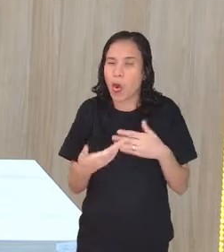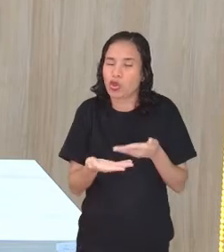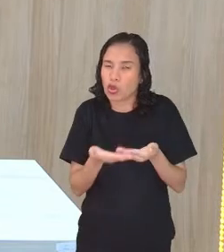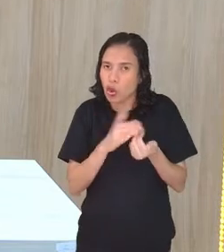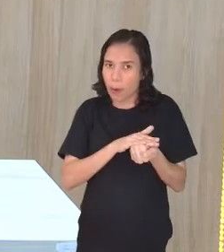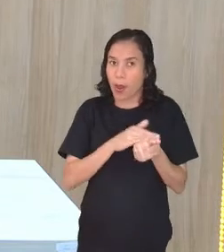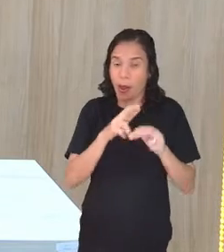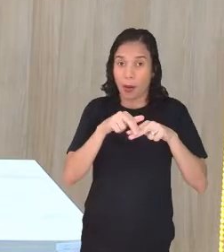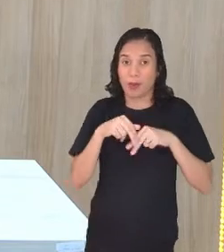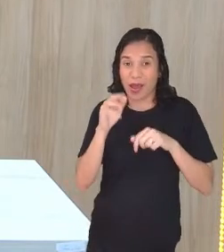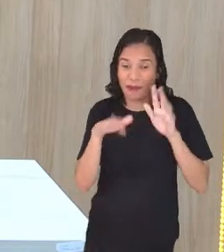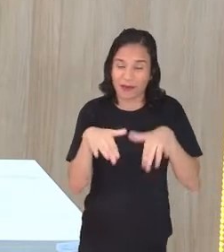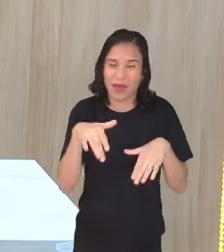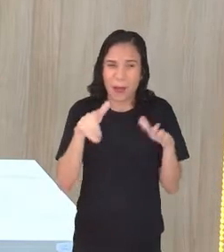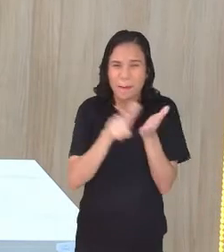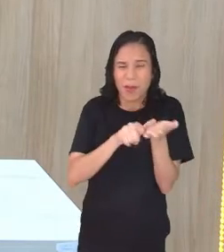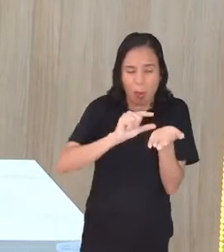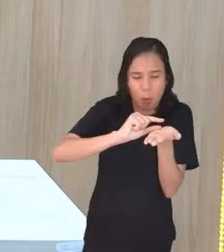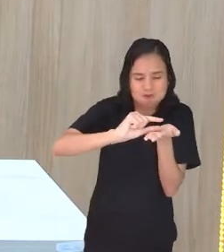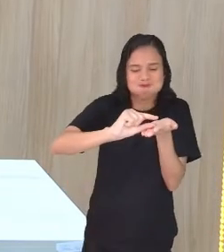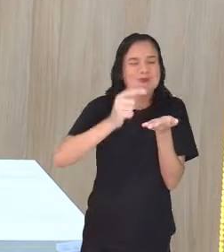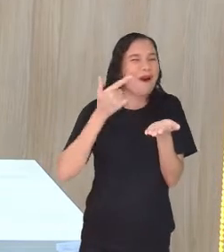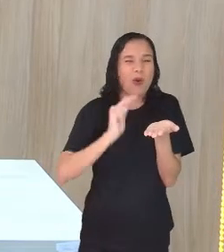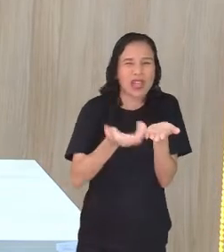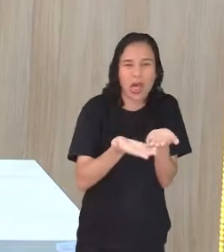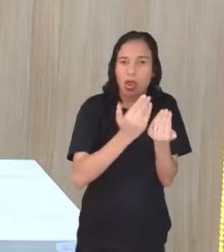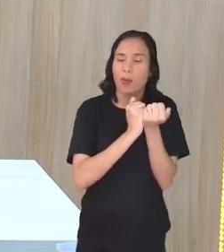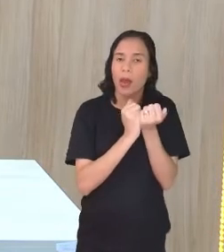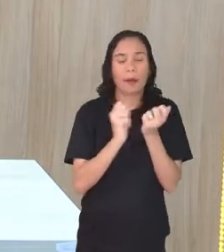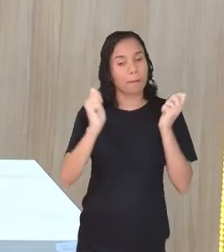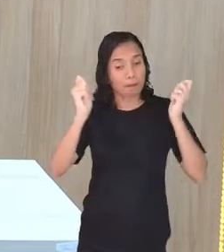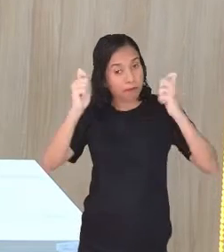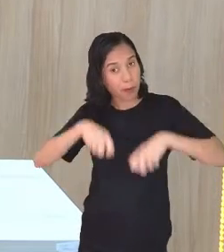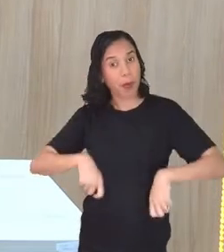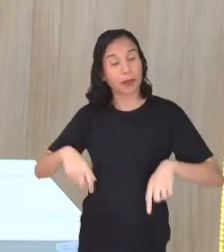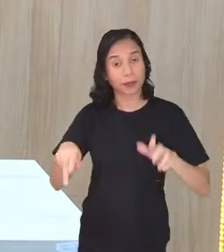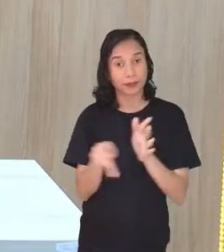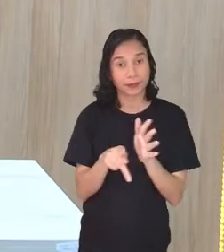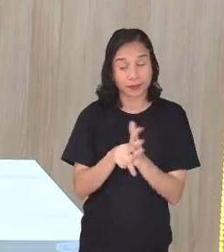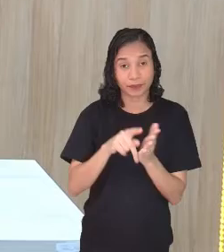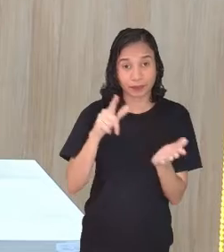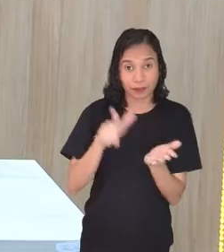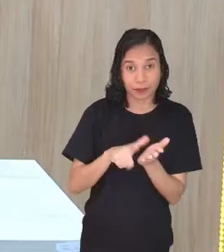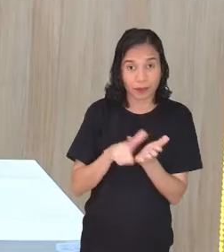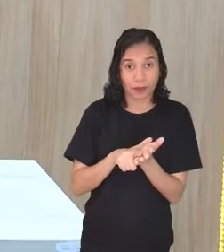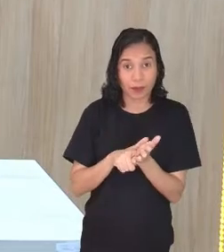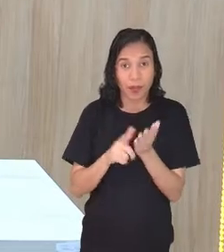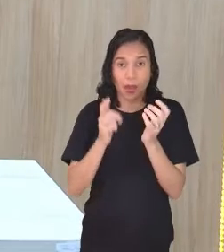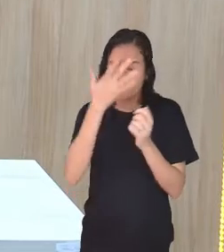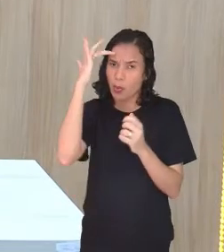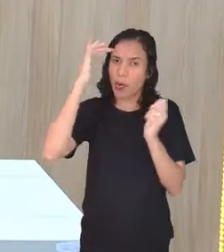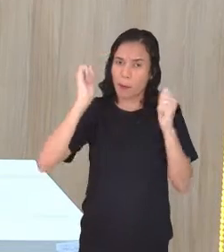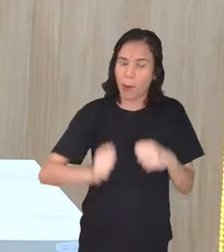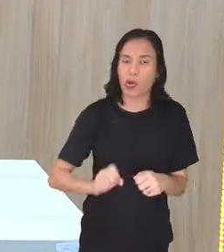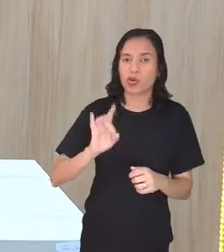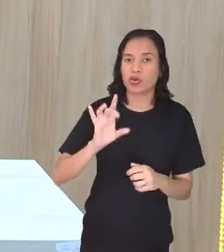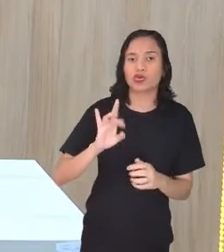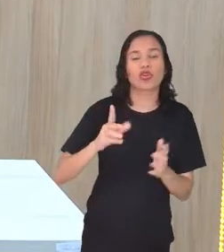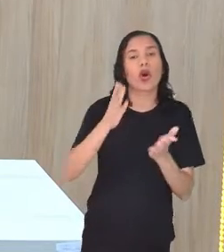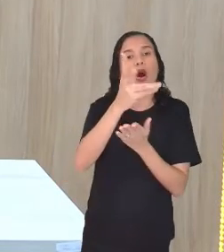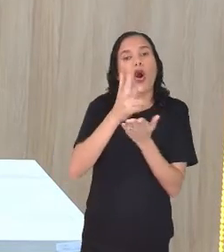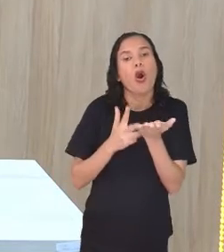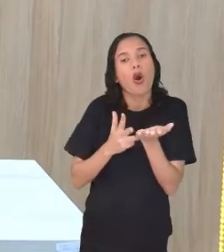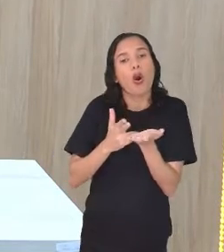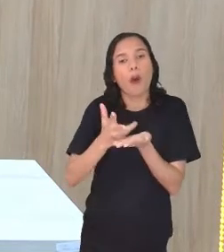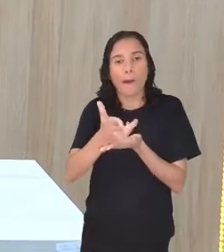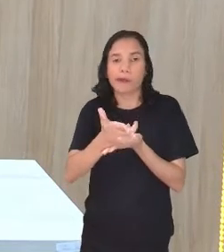Porque o papelão muito grosso nem sempre dá para dobrar. Pode. E o papelão muito grosso, no lugar de dobrar, vocês podem simplesmente partir